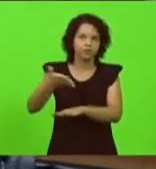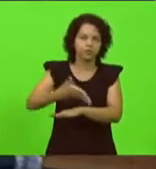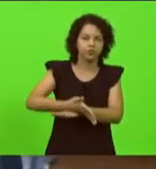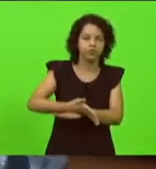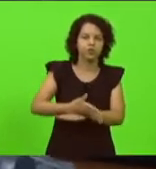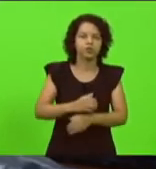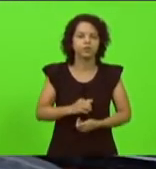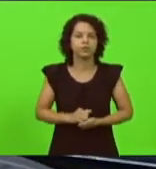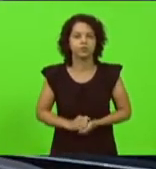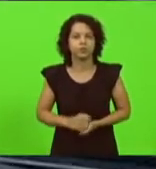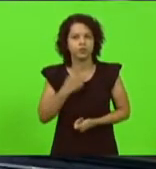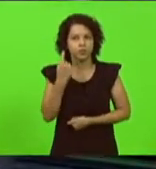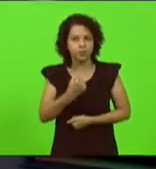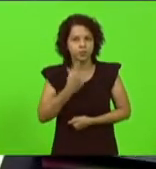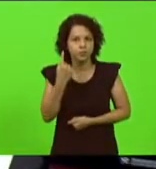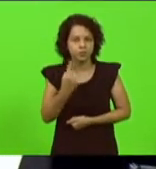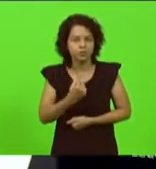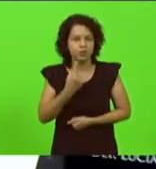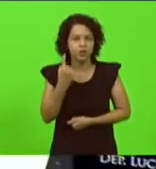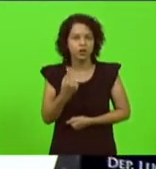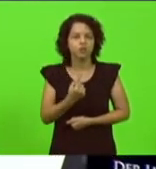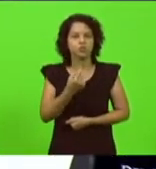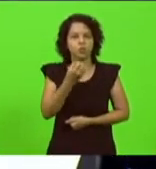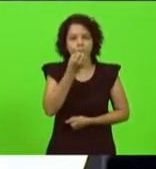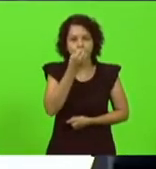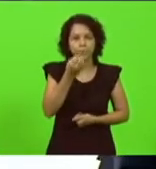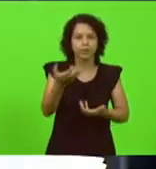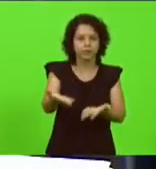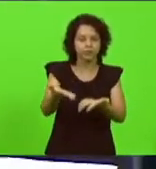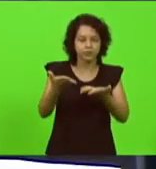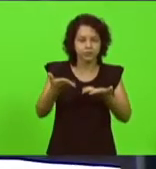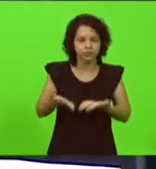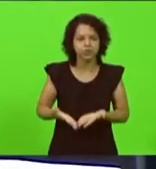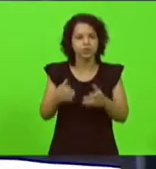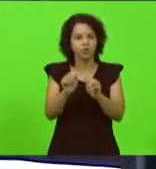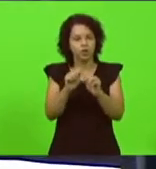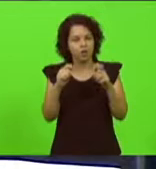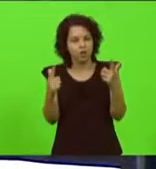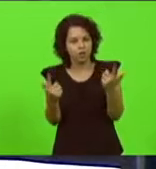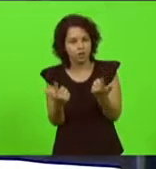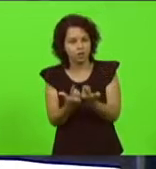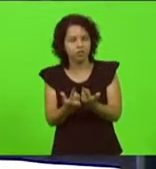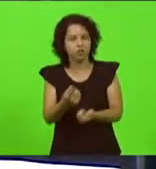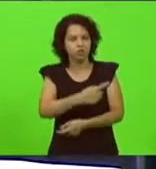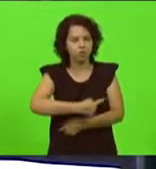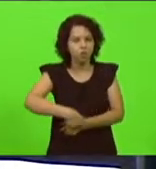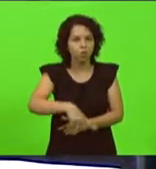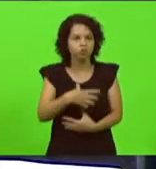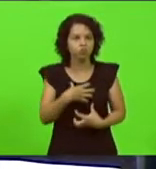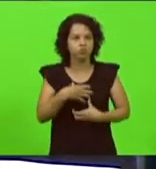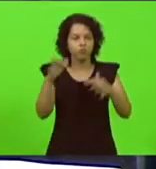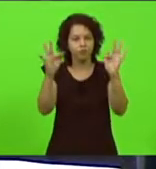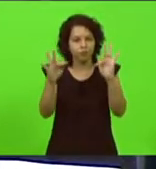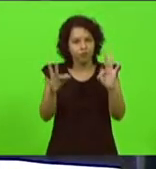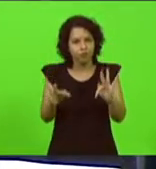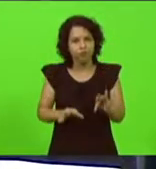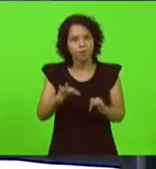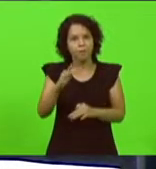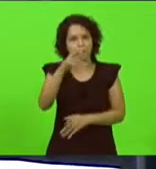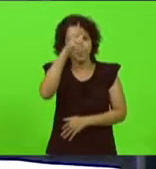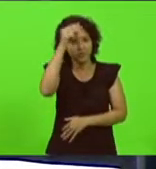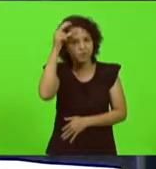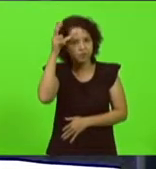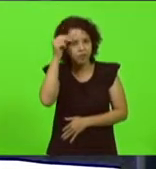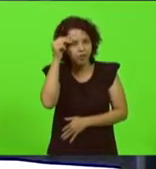O deputado Celso Suki, seja bem-vindo a esta casa. Nós tivemos a felicidade de ter sido prefeito no mesmo período,